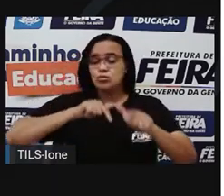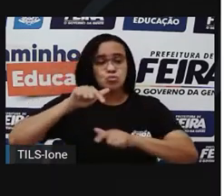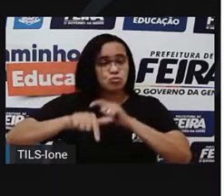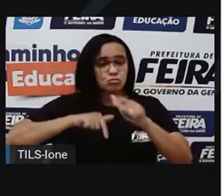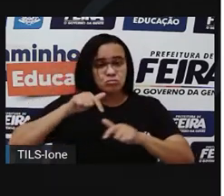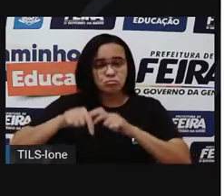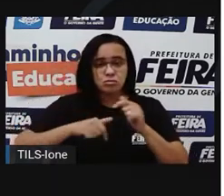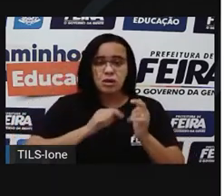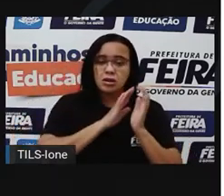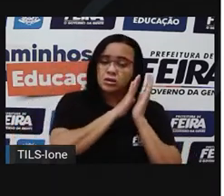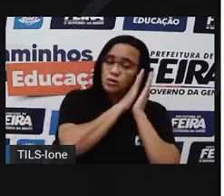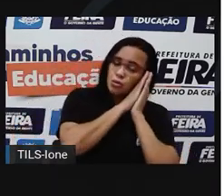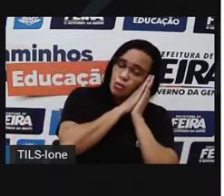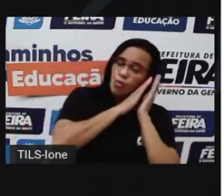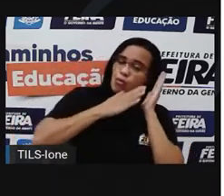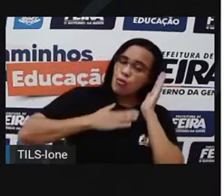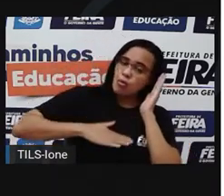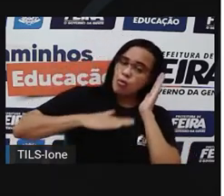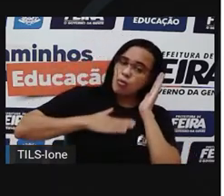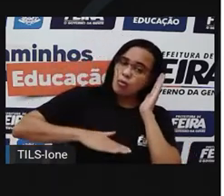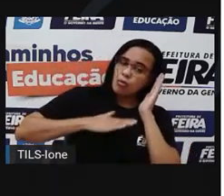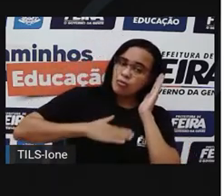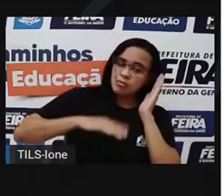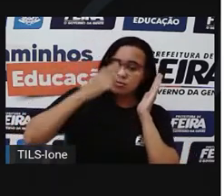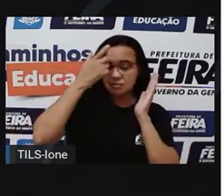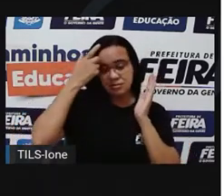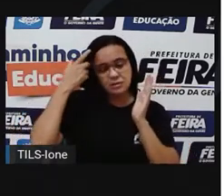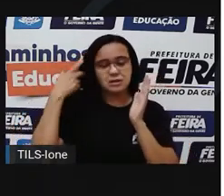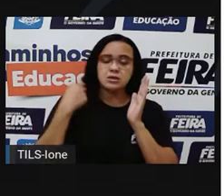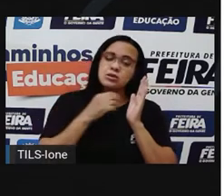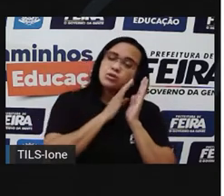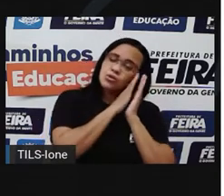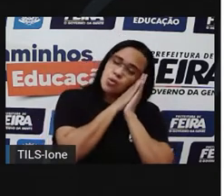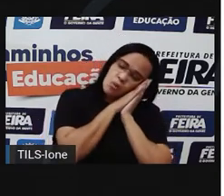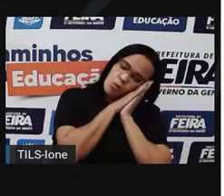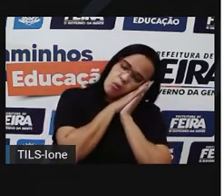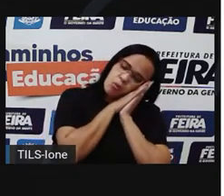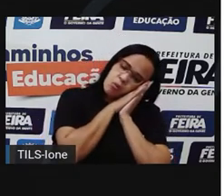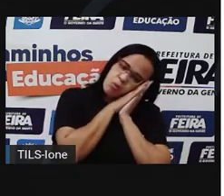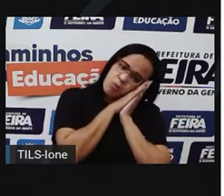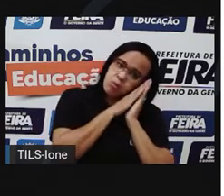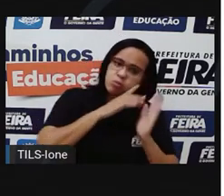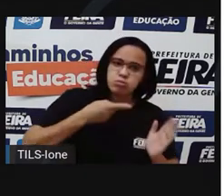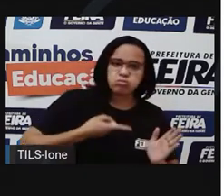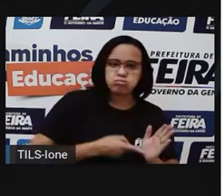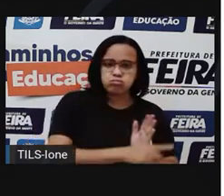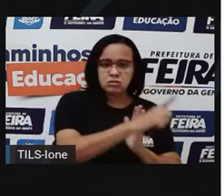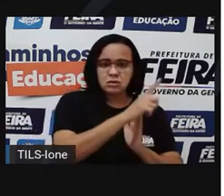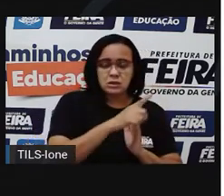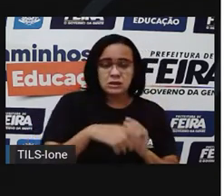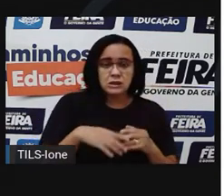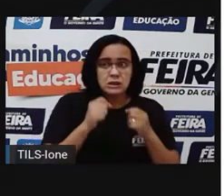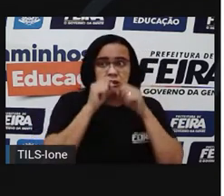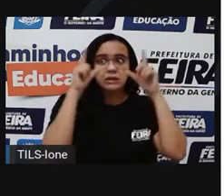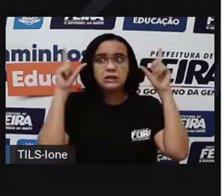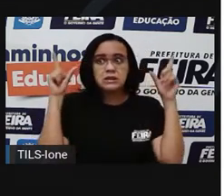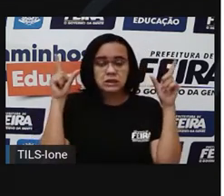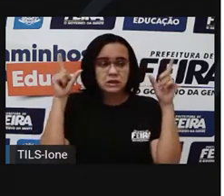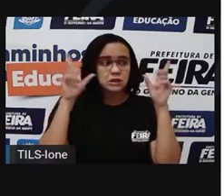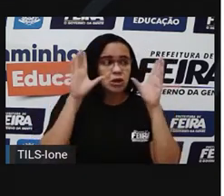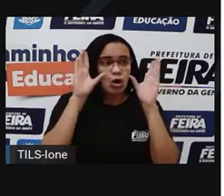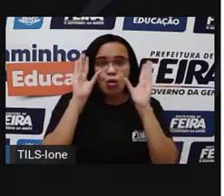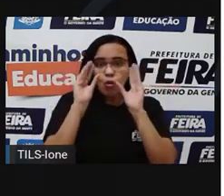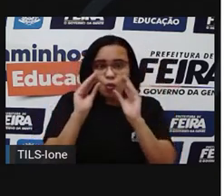ela se deitou para descansar um pouco e adormeceu profundamente. Quando despertou, já era noite